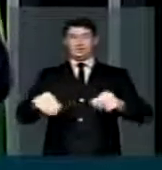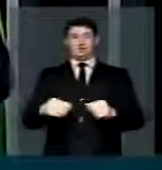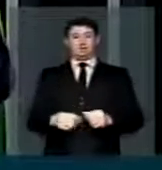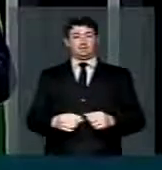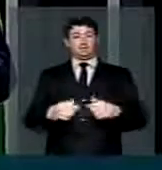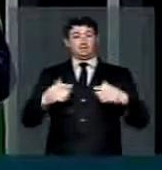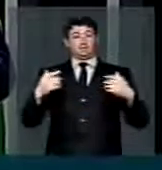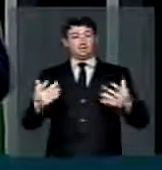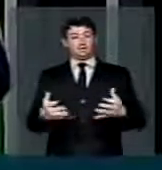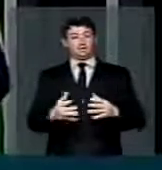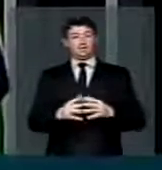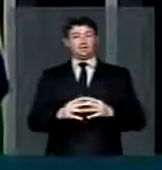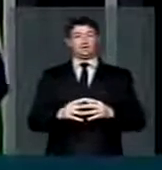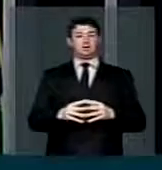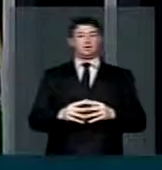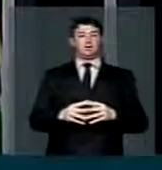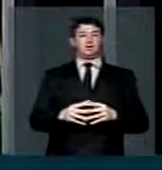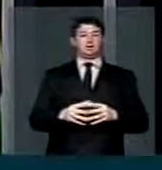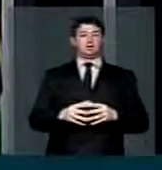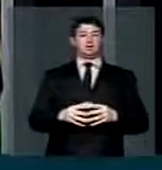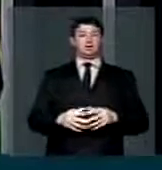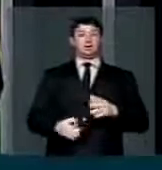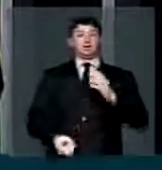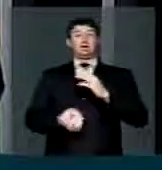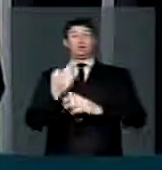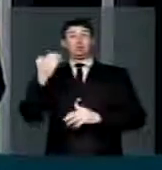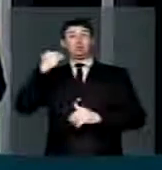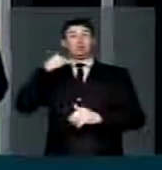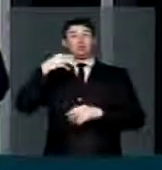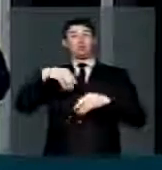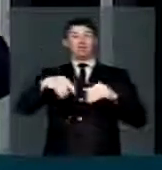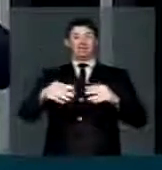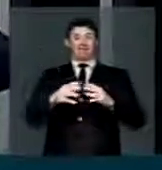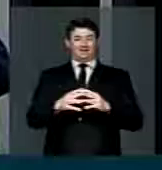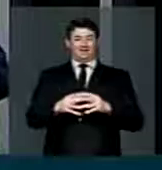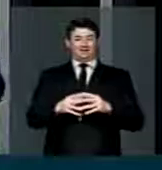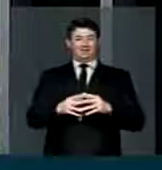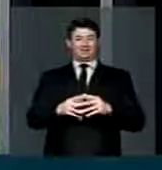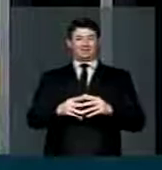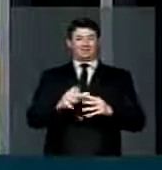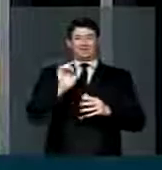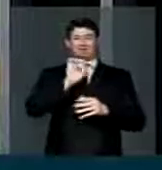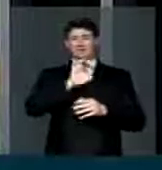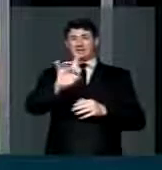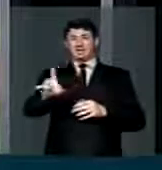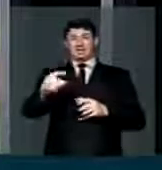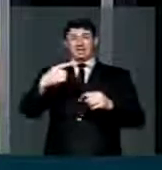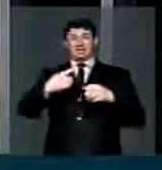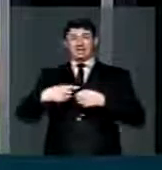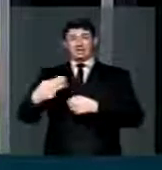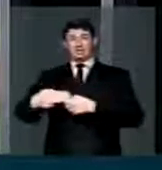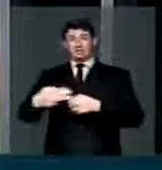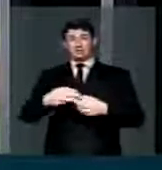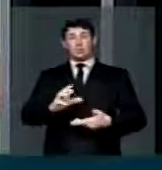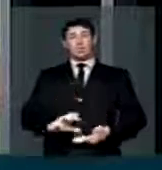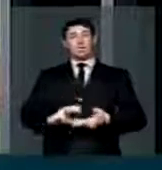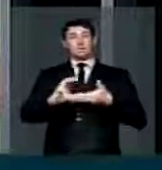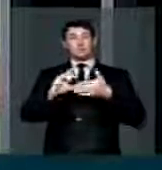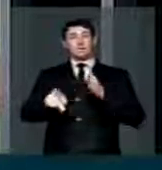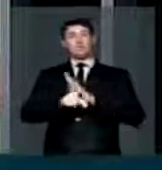tivemos uma bela criação que foi o Banco da Terra cada município com o seu conselho municipal